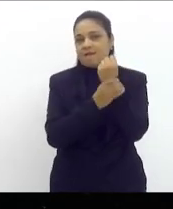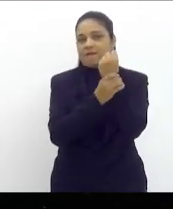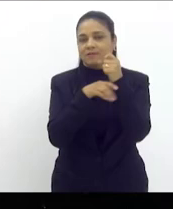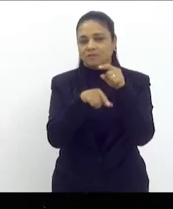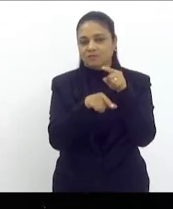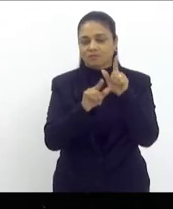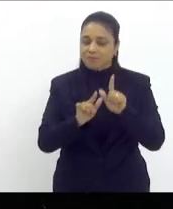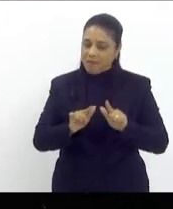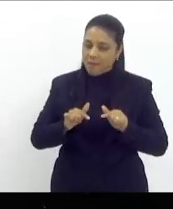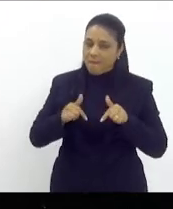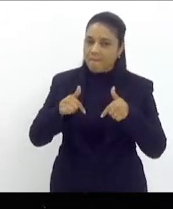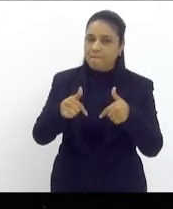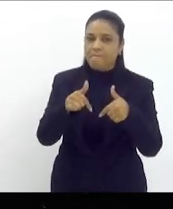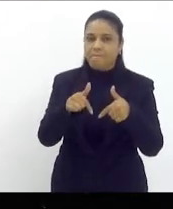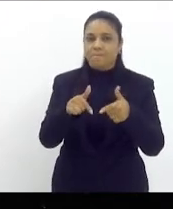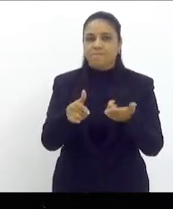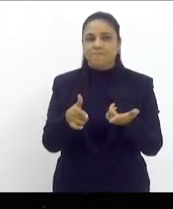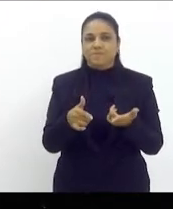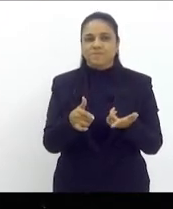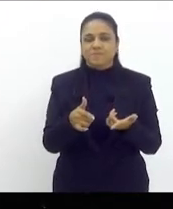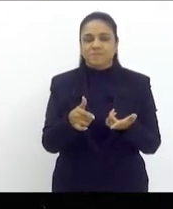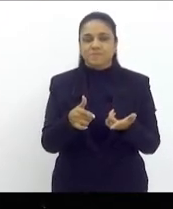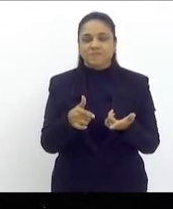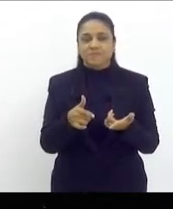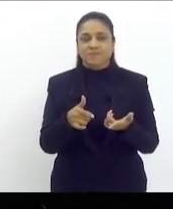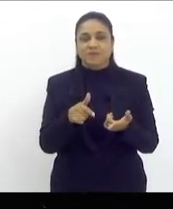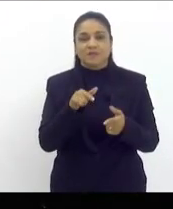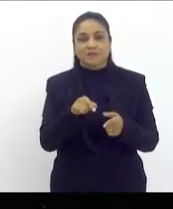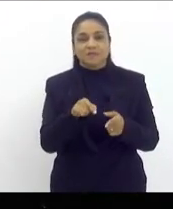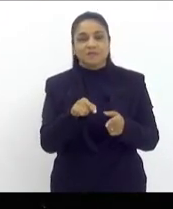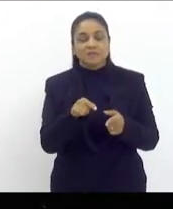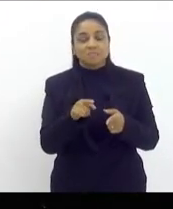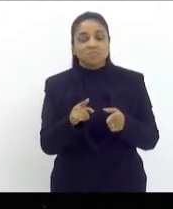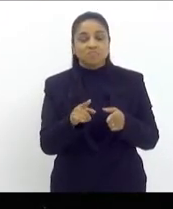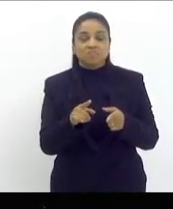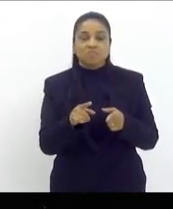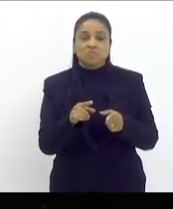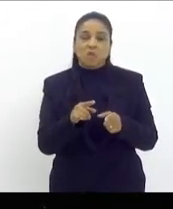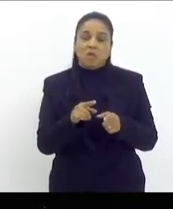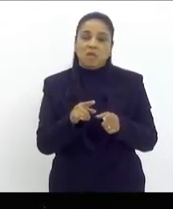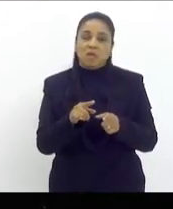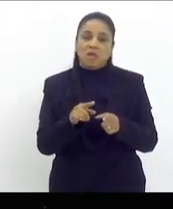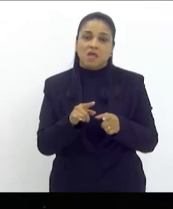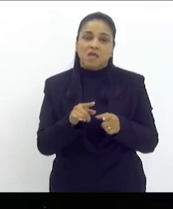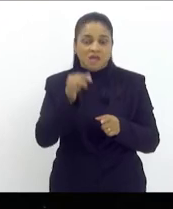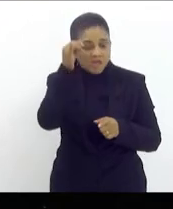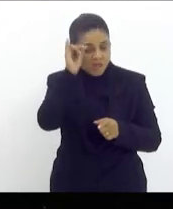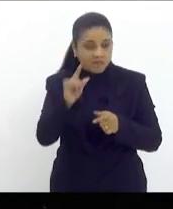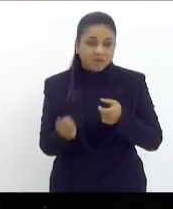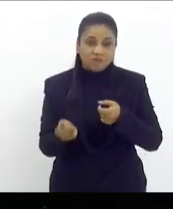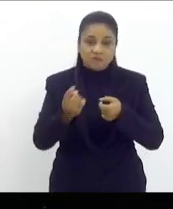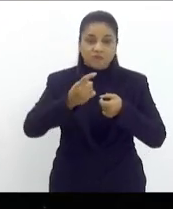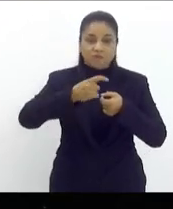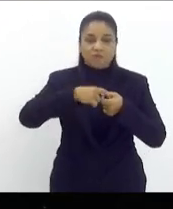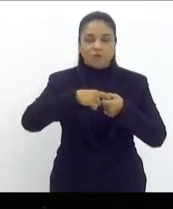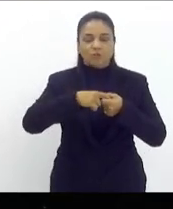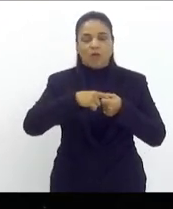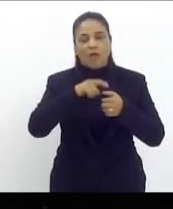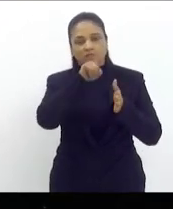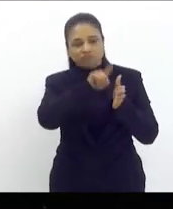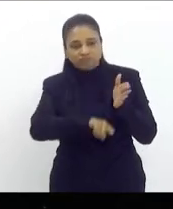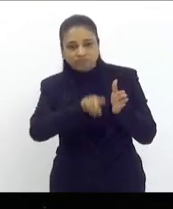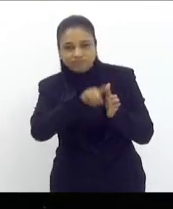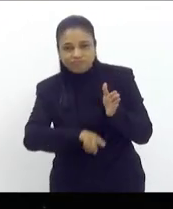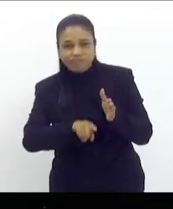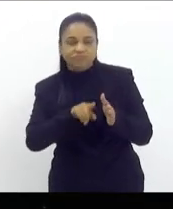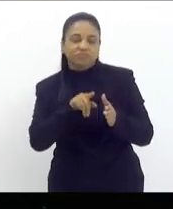aplicabilidade que a gente impossibilitando retroceder na manutenção do pagamento do piso remuneratório